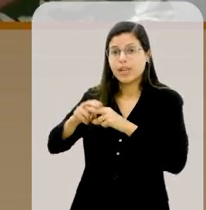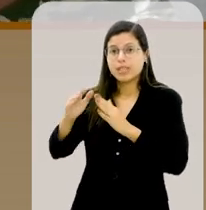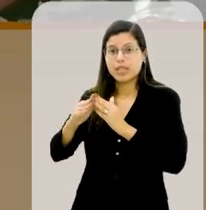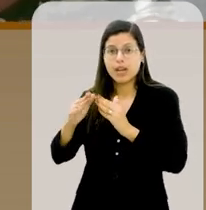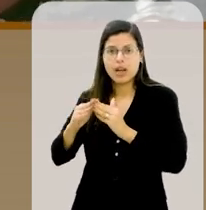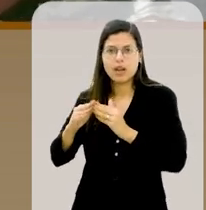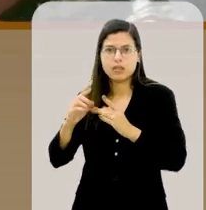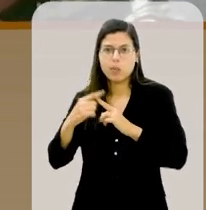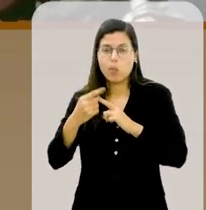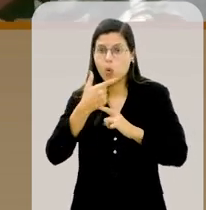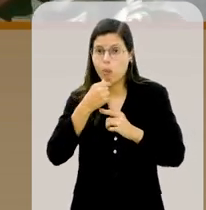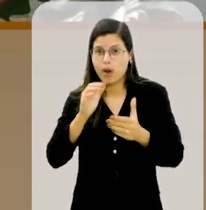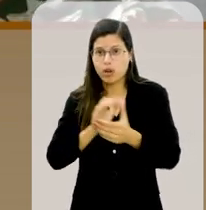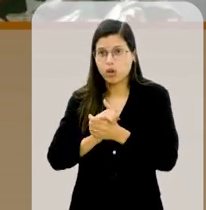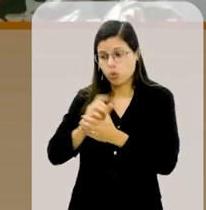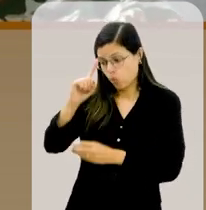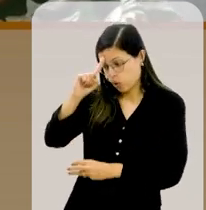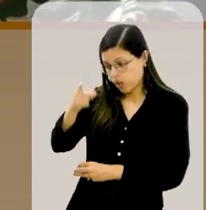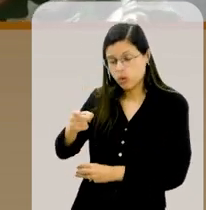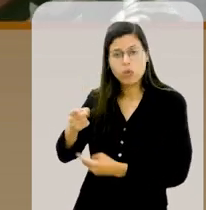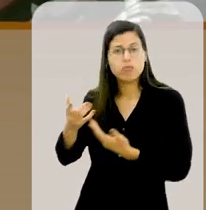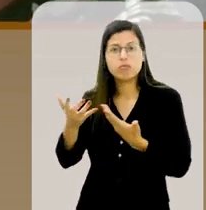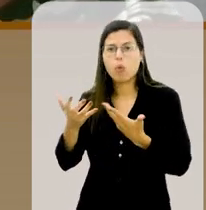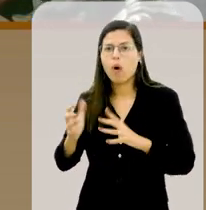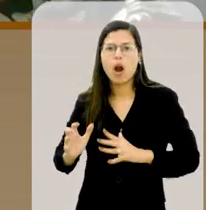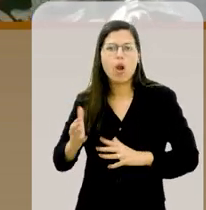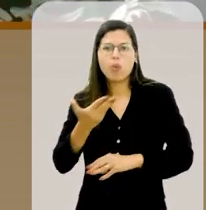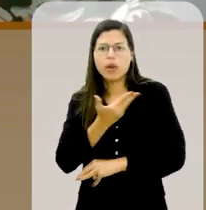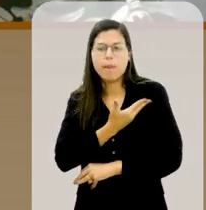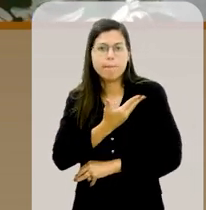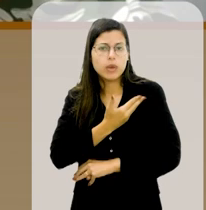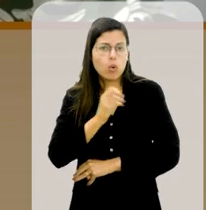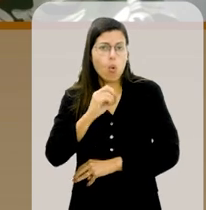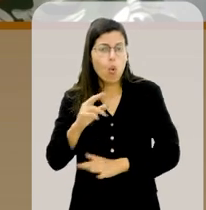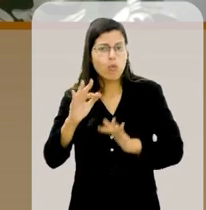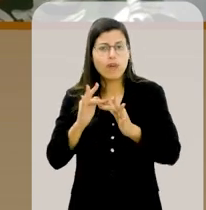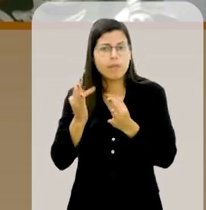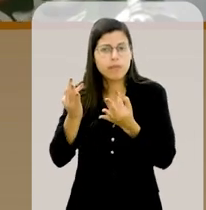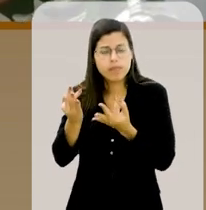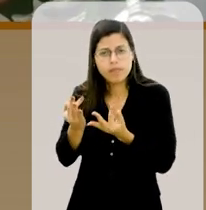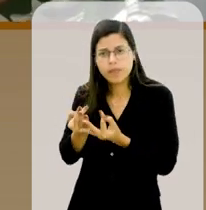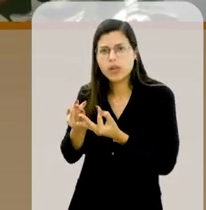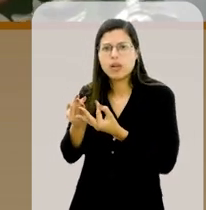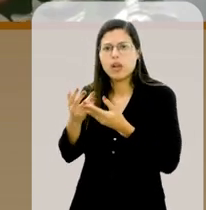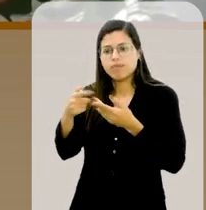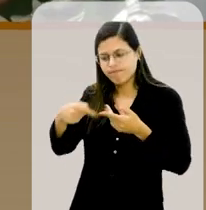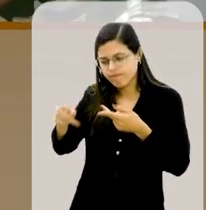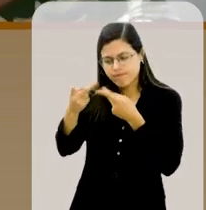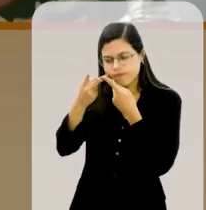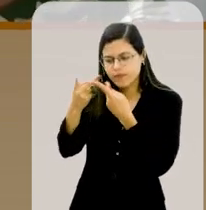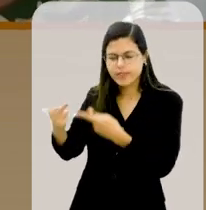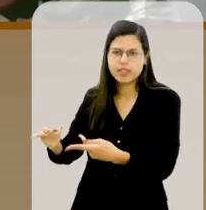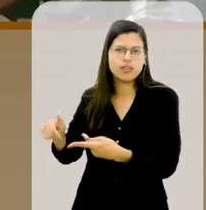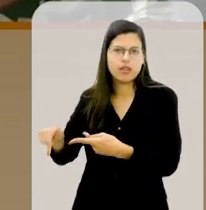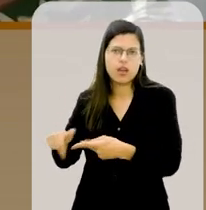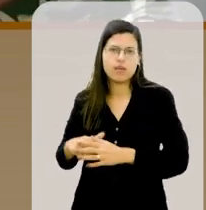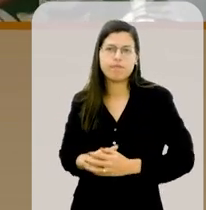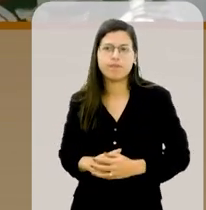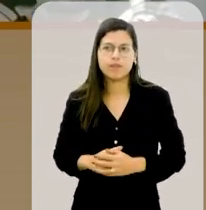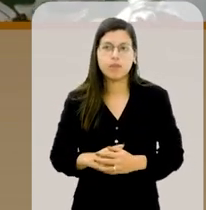deu ordens que não queria que nenhuma amiga ou nenhum familiar meu fossem me visitar.